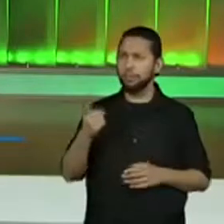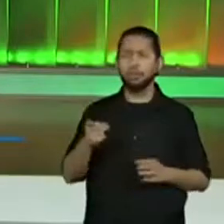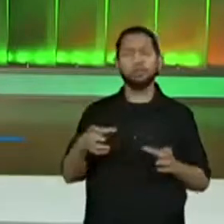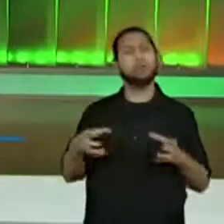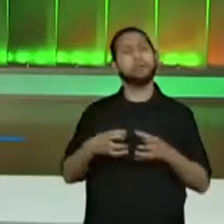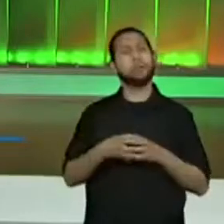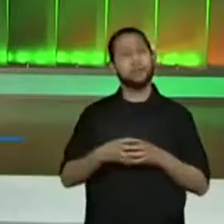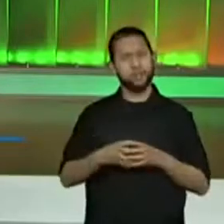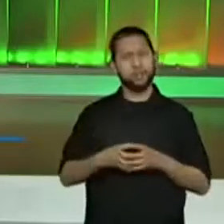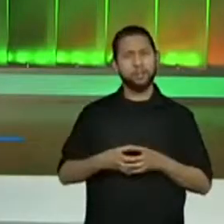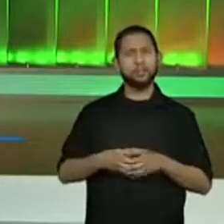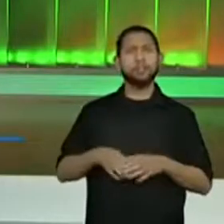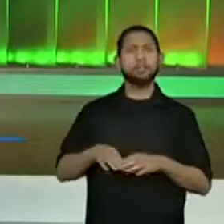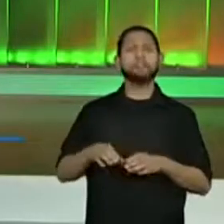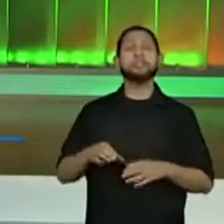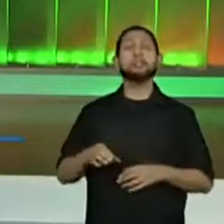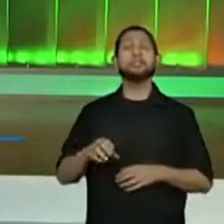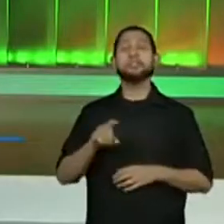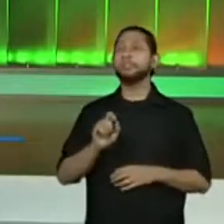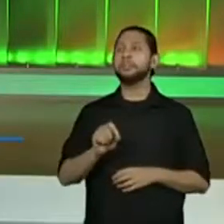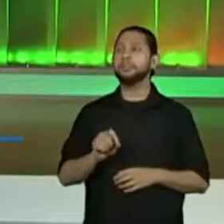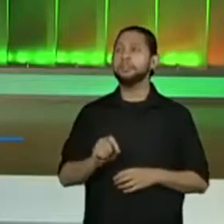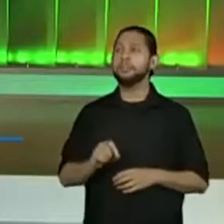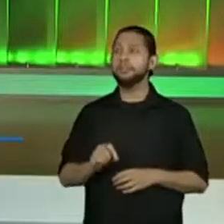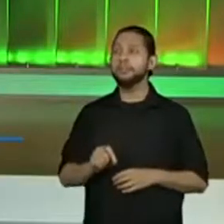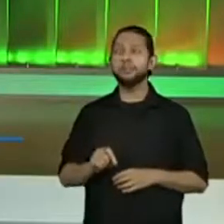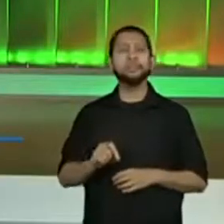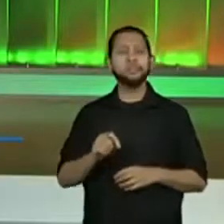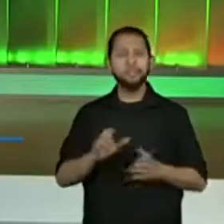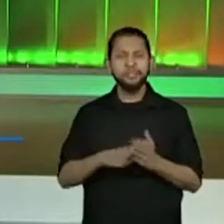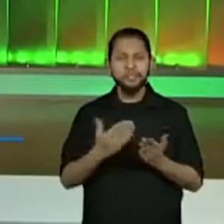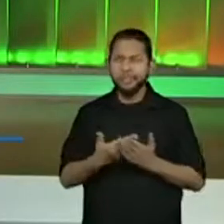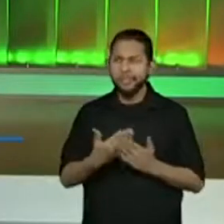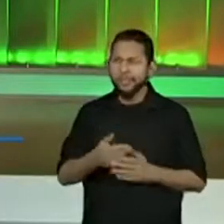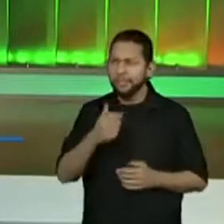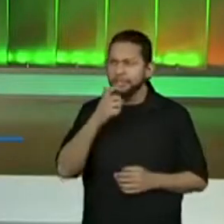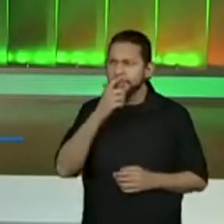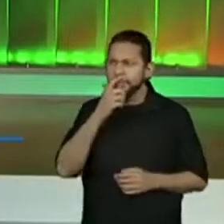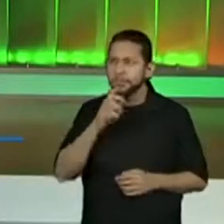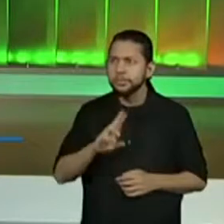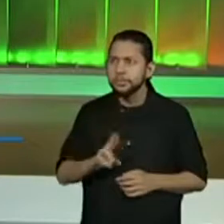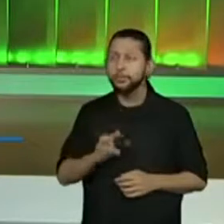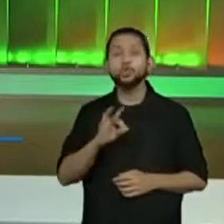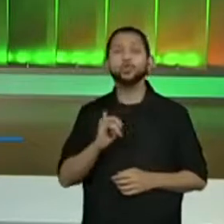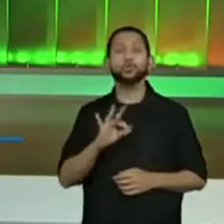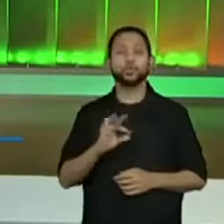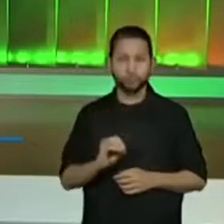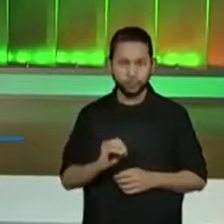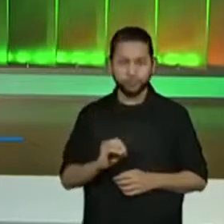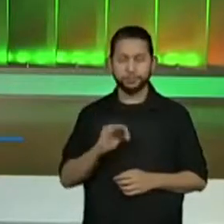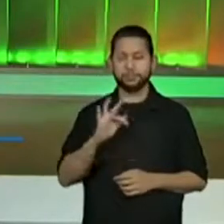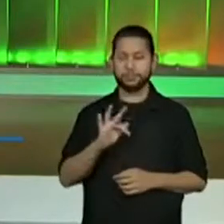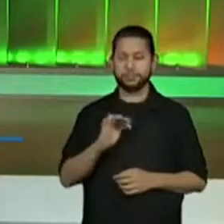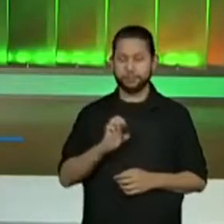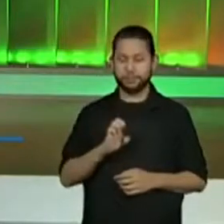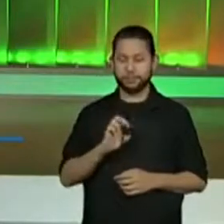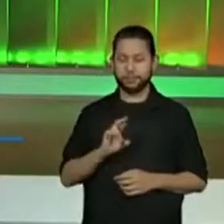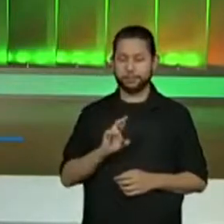juntos. Peraí, quinto C, Tito Lívio Ferreira. Alunos todos juntos. O pessoal diz que nós